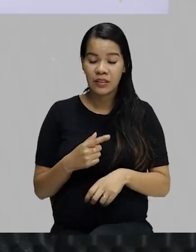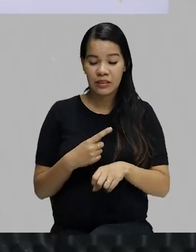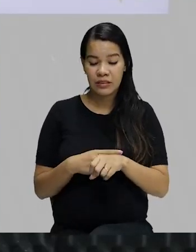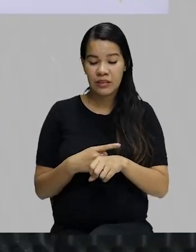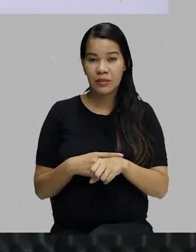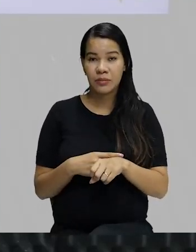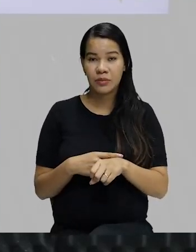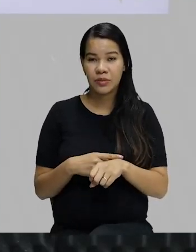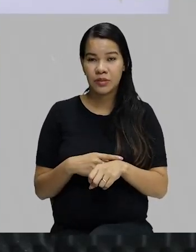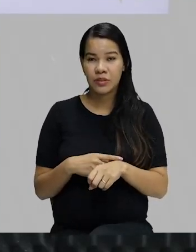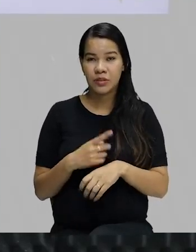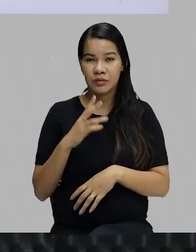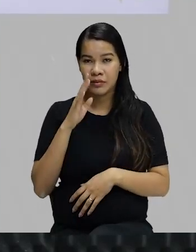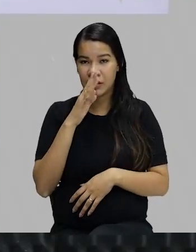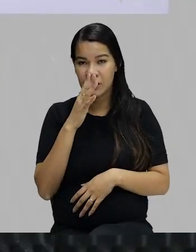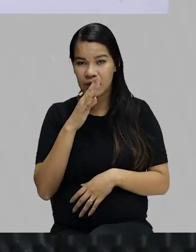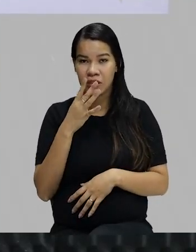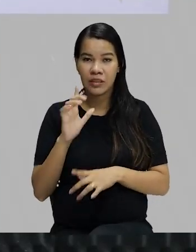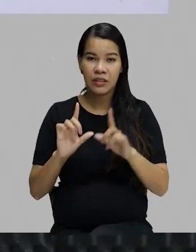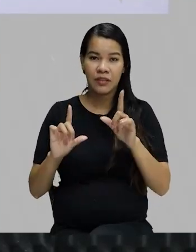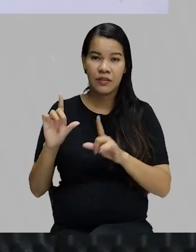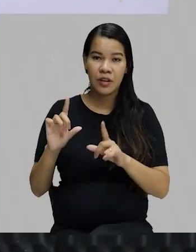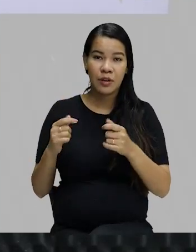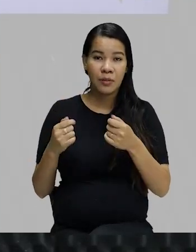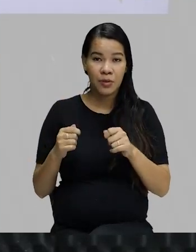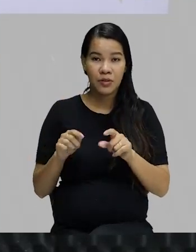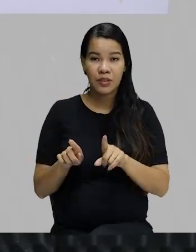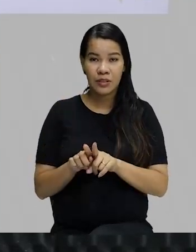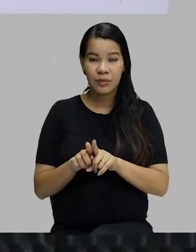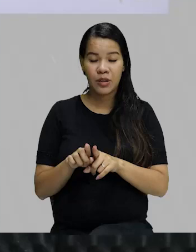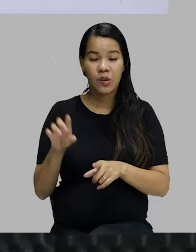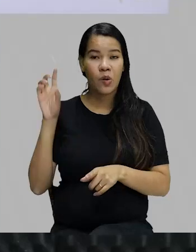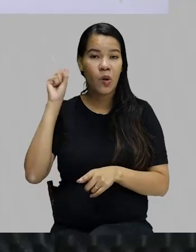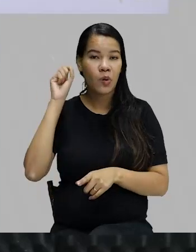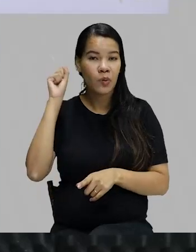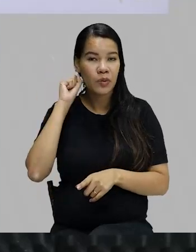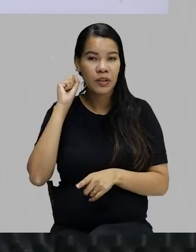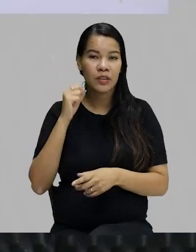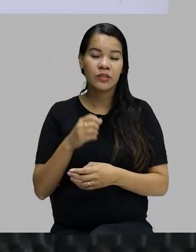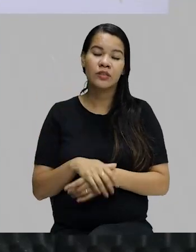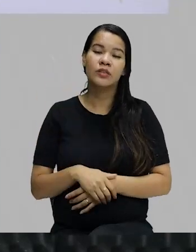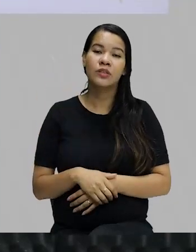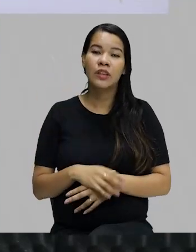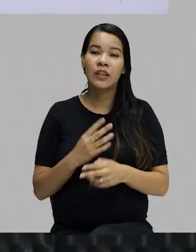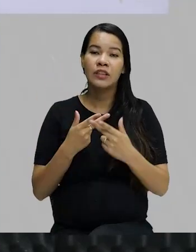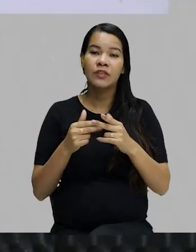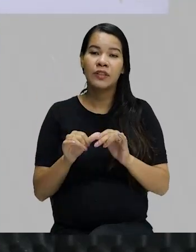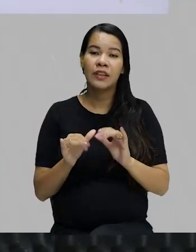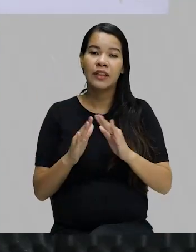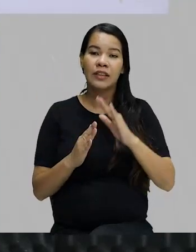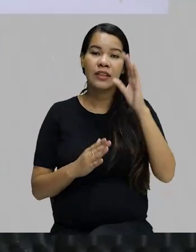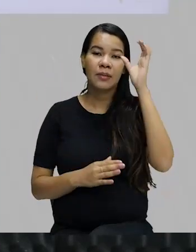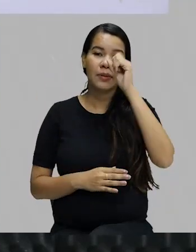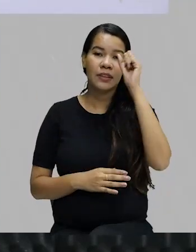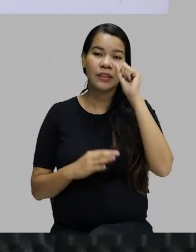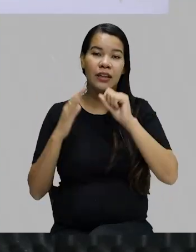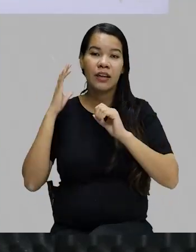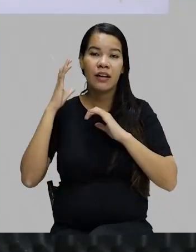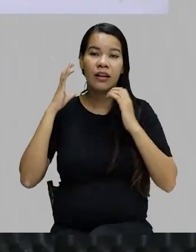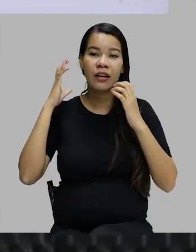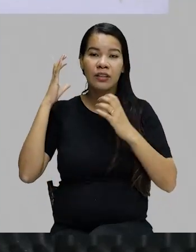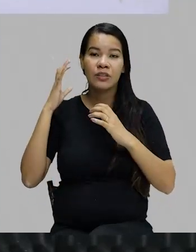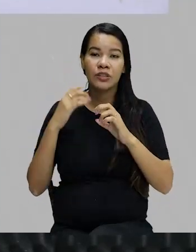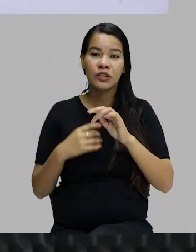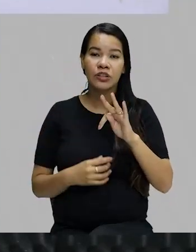na TV, ouvir, a gente lá no Spotify. Pois é, o Spotify tem o hashtag Fica em Casa Aprendendo e na Rádio Timbira,